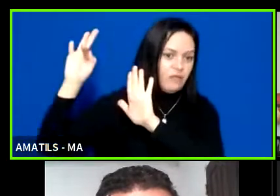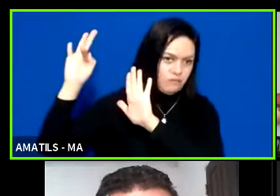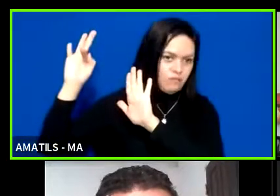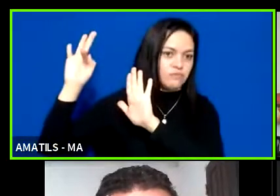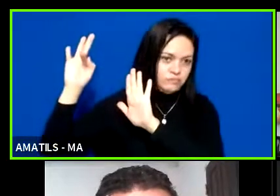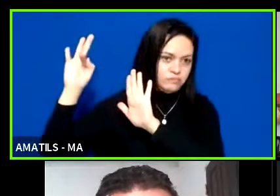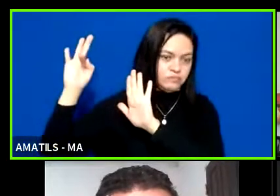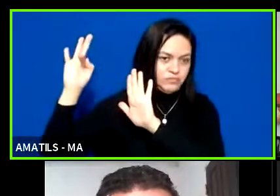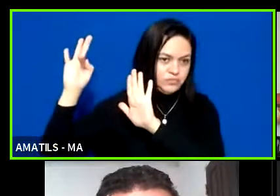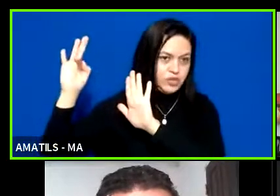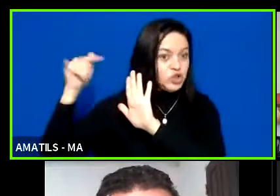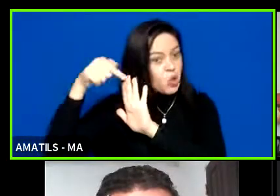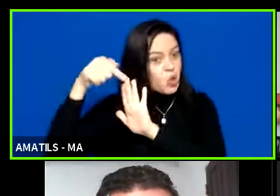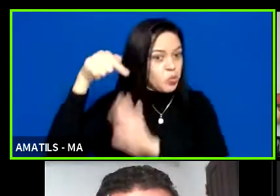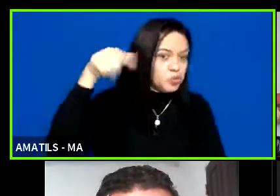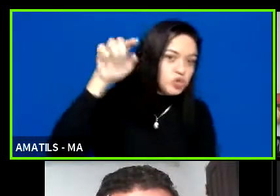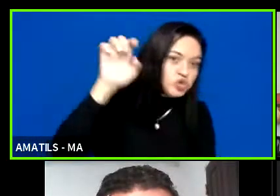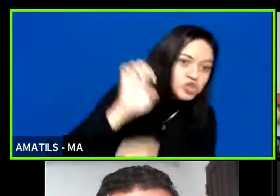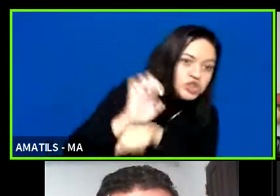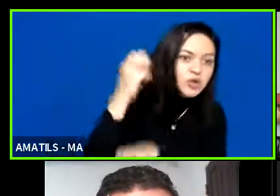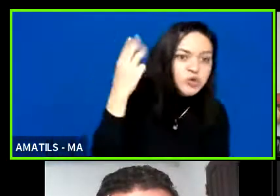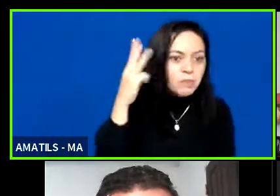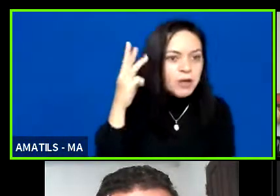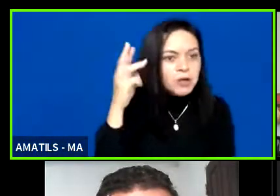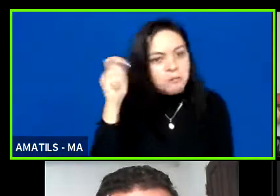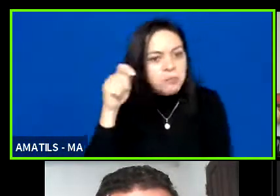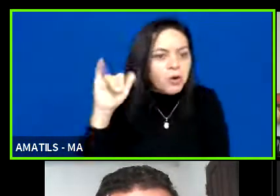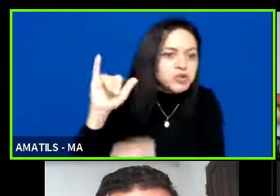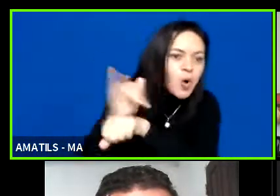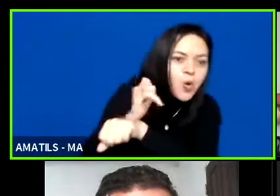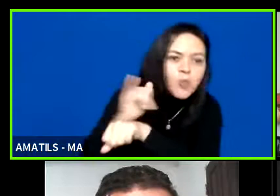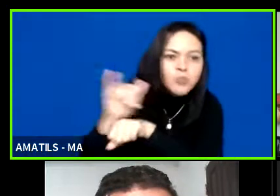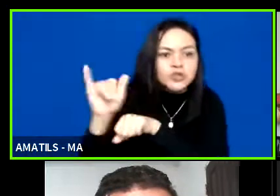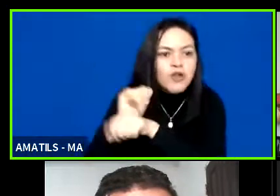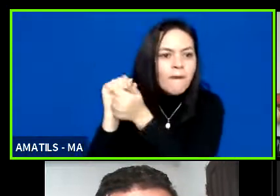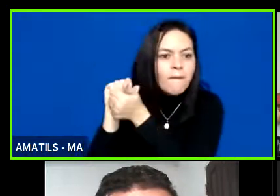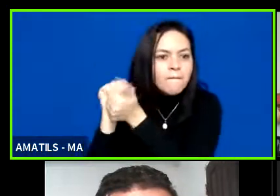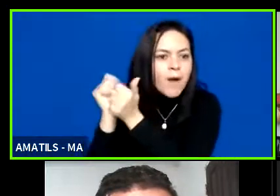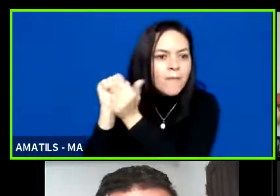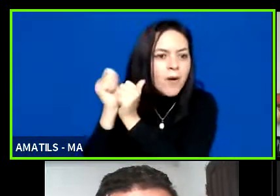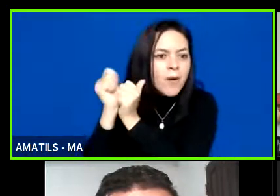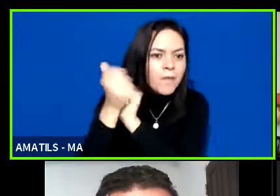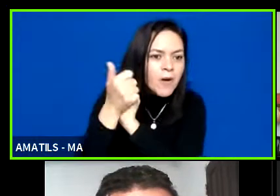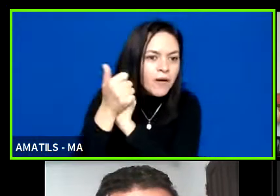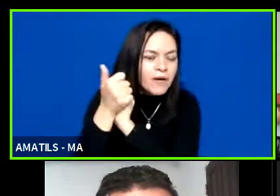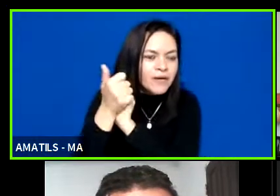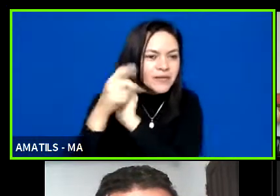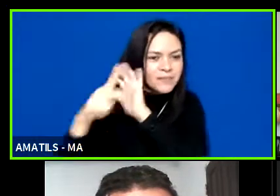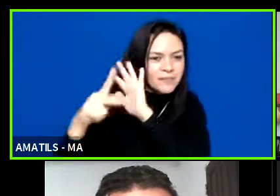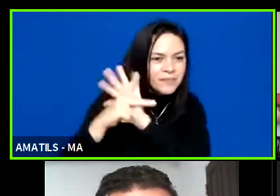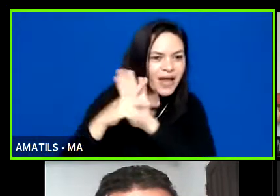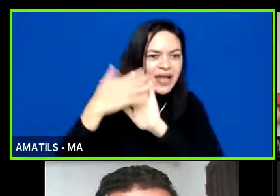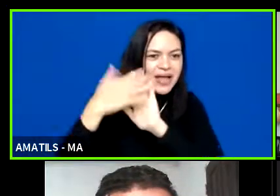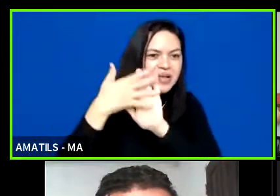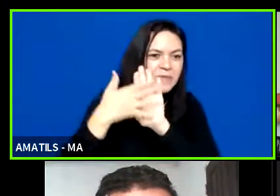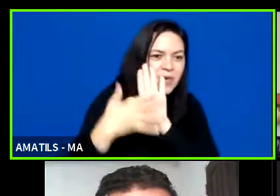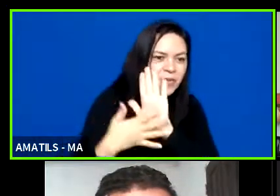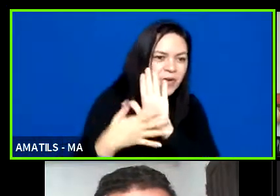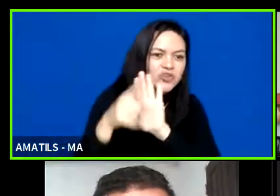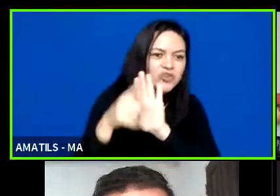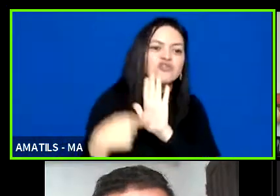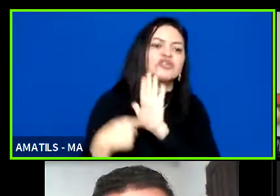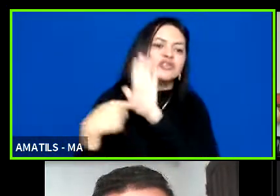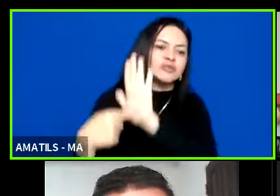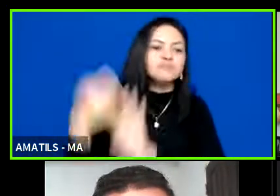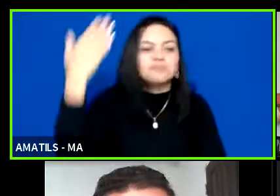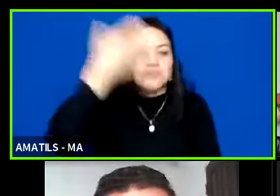Maranhão ele deve ter algum instrumento que faça adequação para essas propostas que vocês devem apresentar como